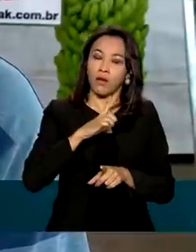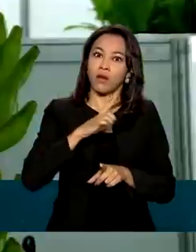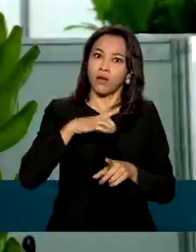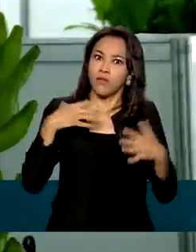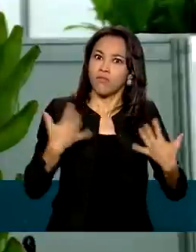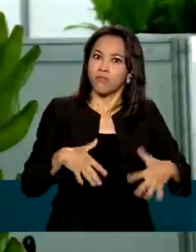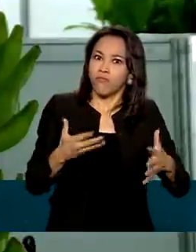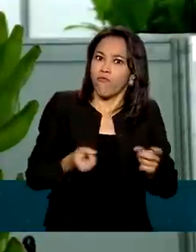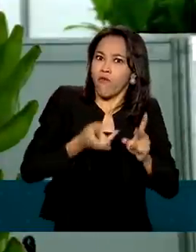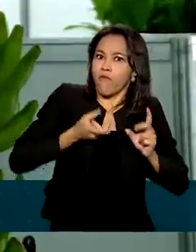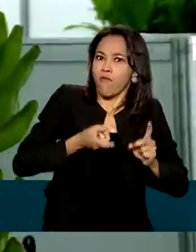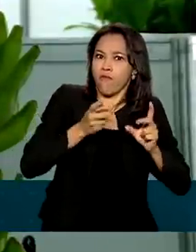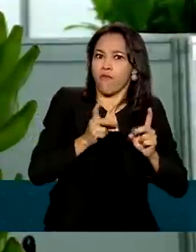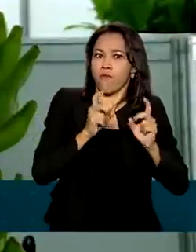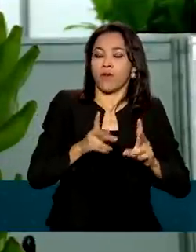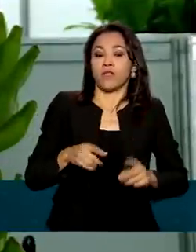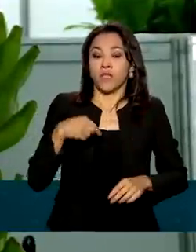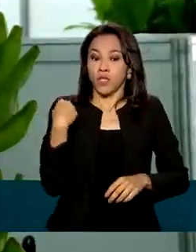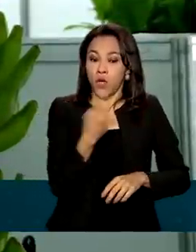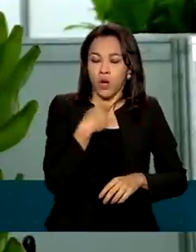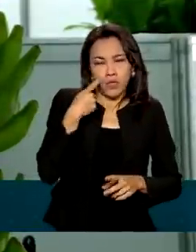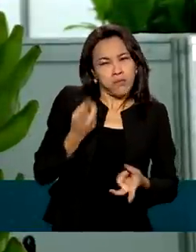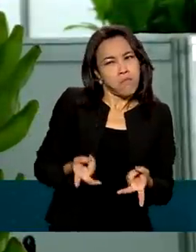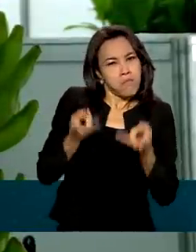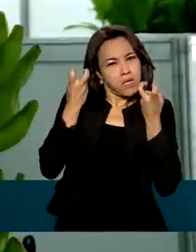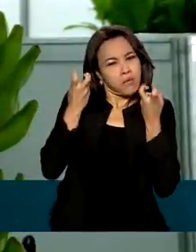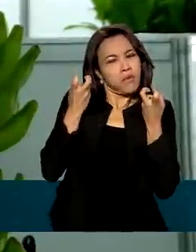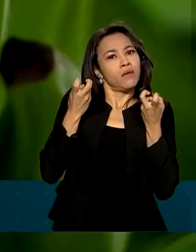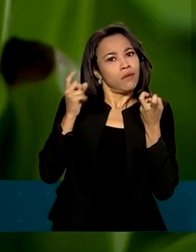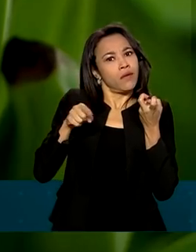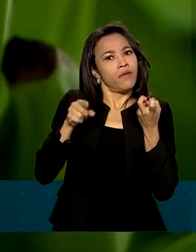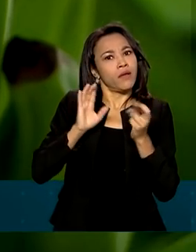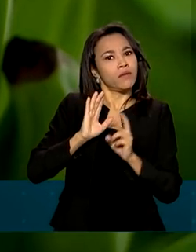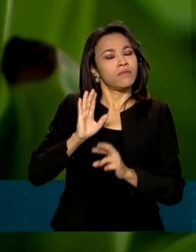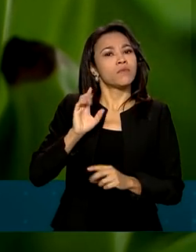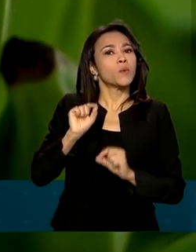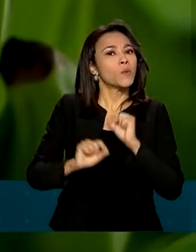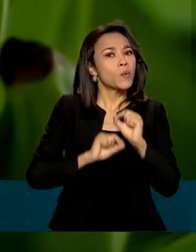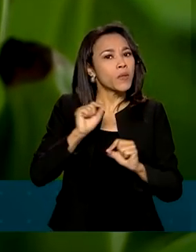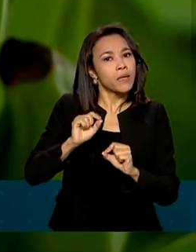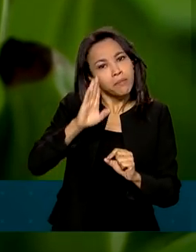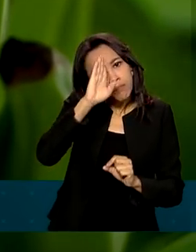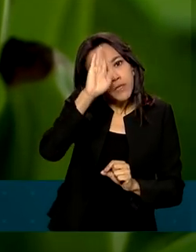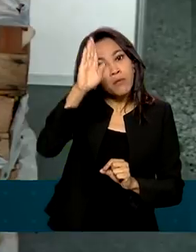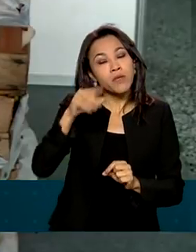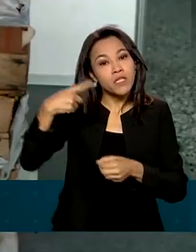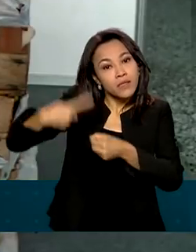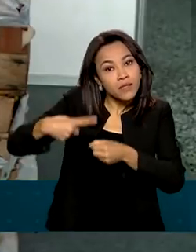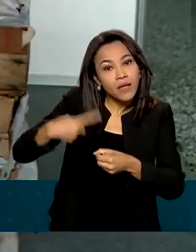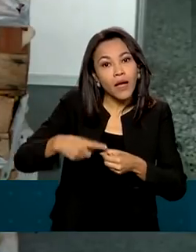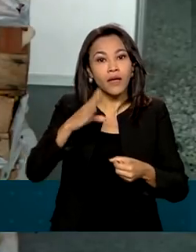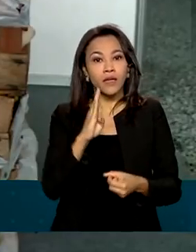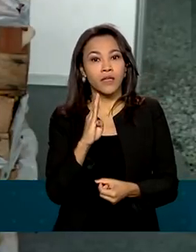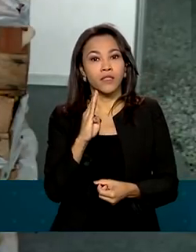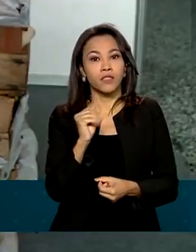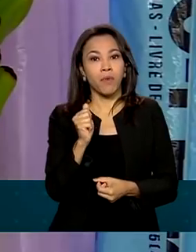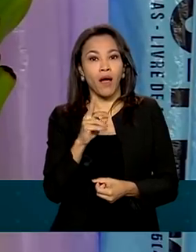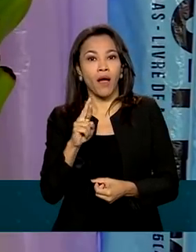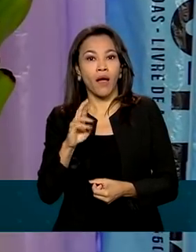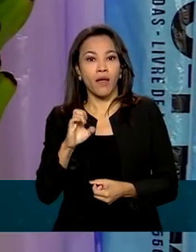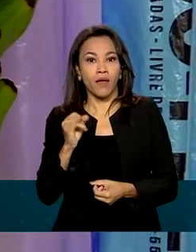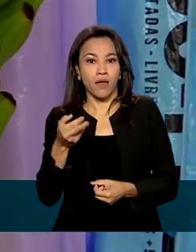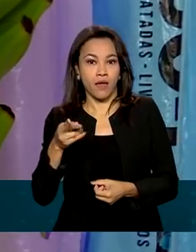agrícolas. E a gente vem percebendo que ela vem se destacando principalmente na região de Barreiras, lá no sul da Bahia,